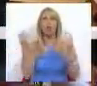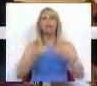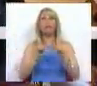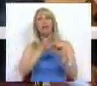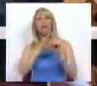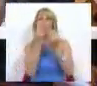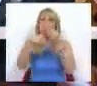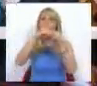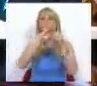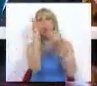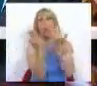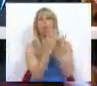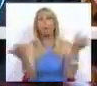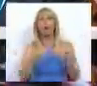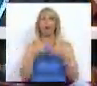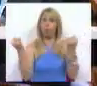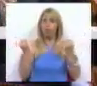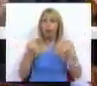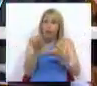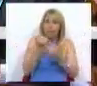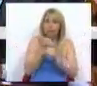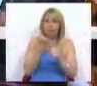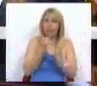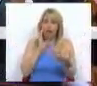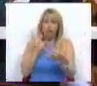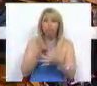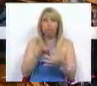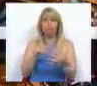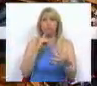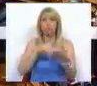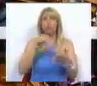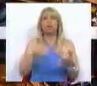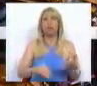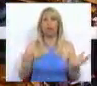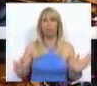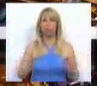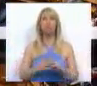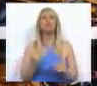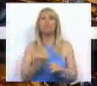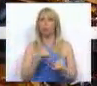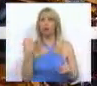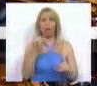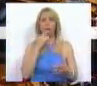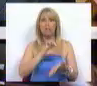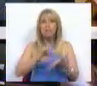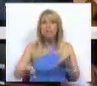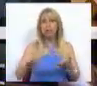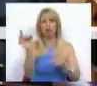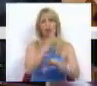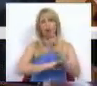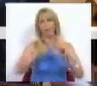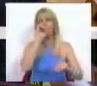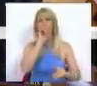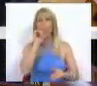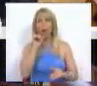complementar. Vamos trabalhar sobre o tratado. Porque nós não desistimos da Europa. E vou dizer,